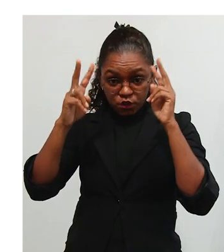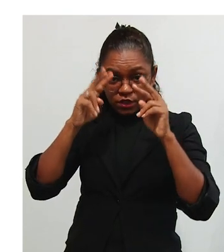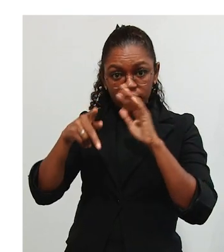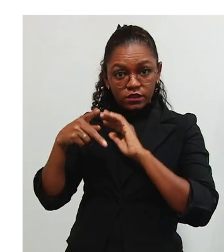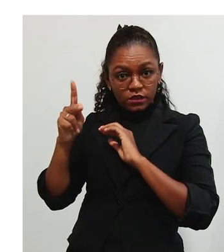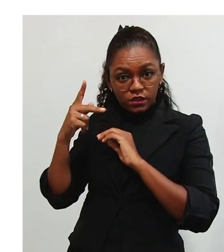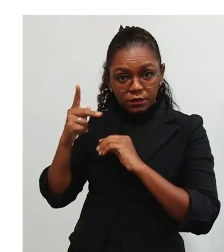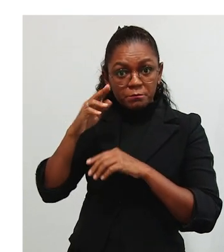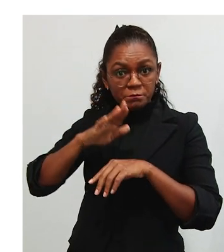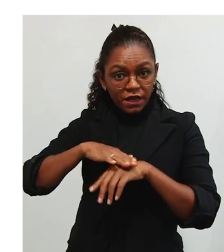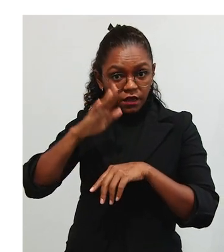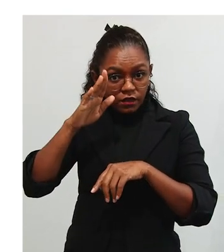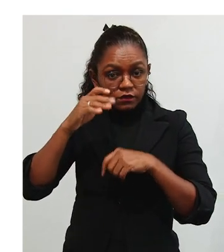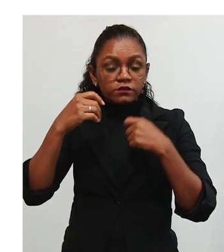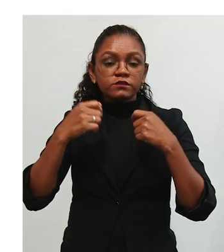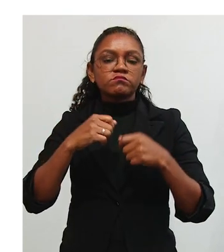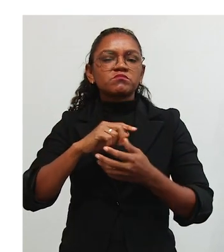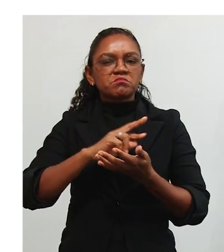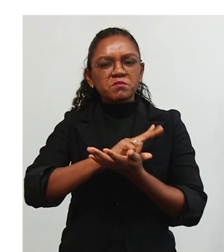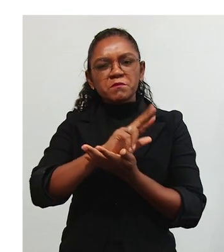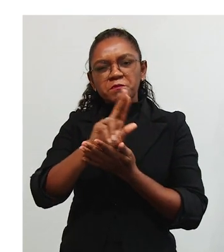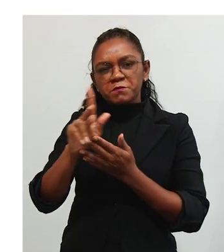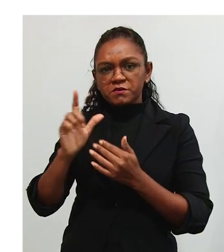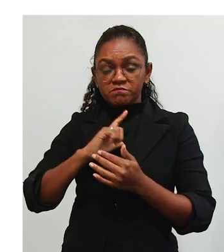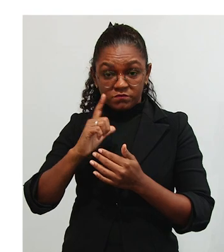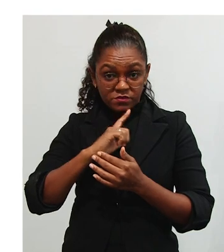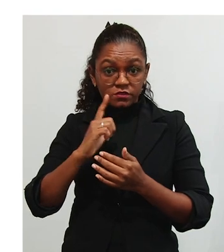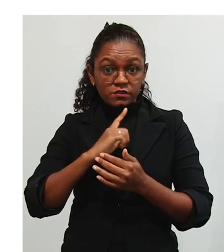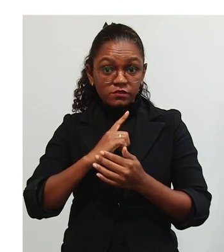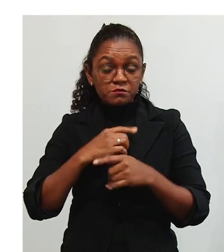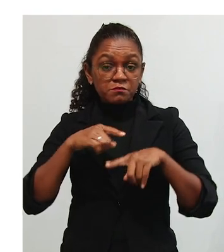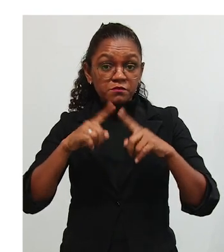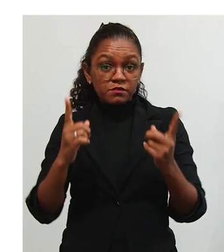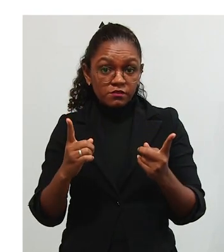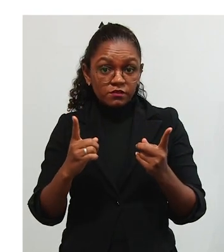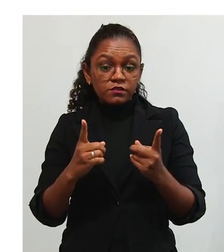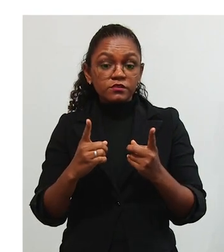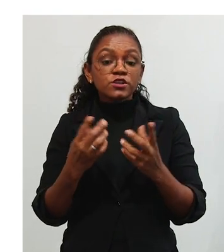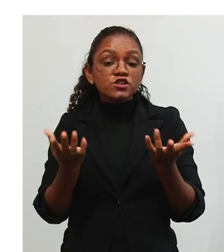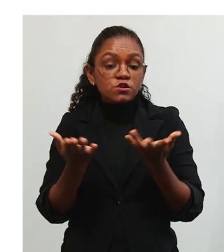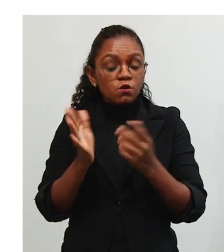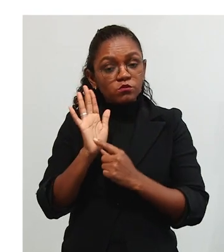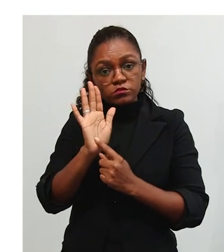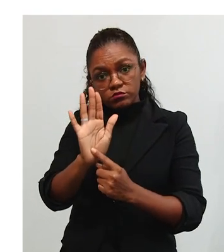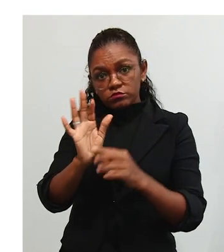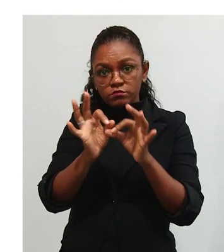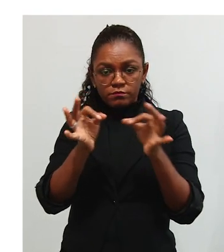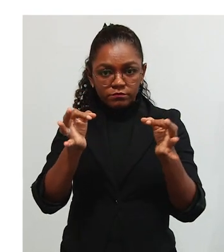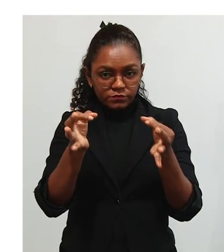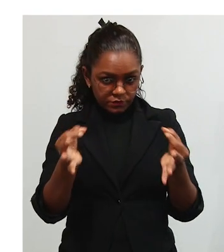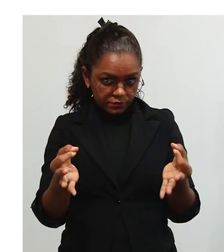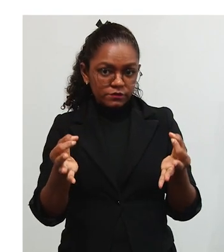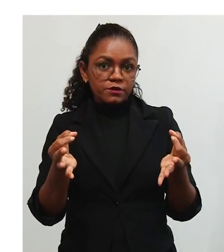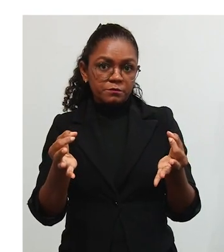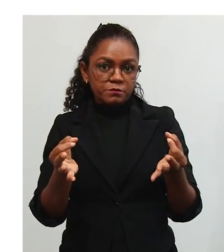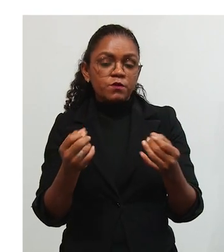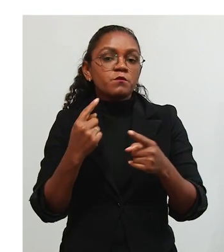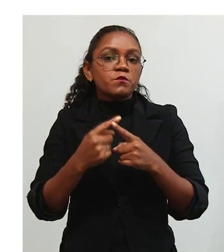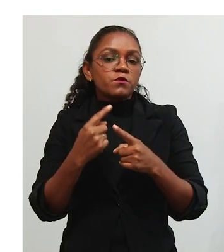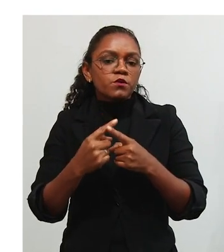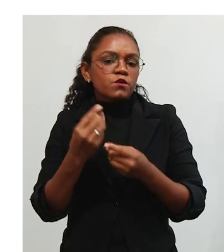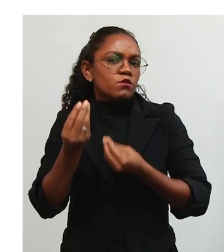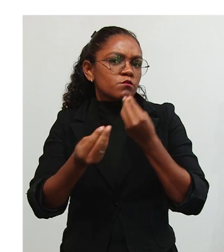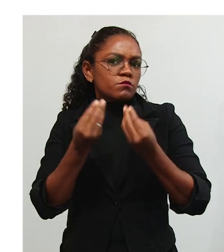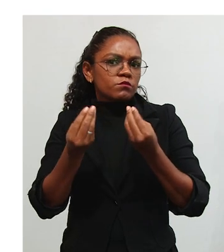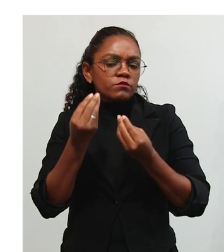você vai entender várias versões, vai conhecer várias versões. Mas a ideia que a gente traz é exatamente pensar o